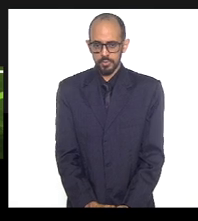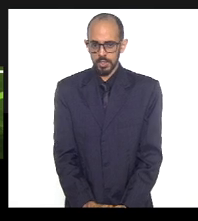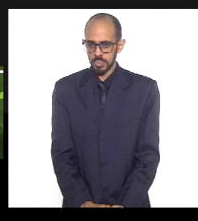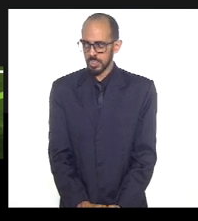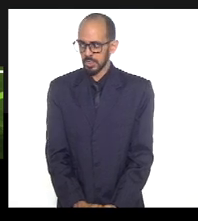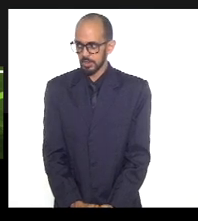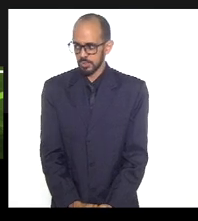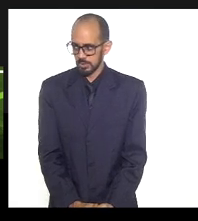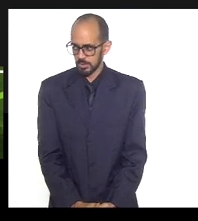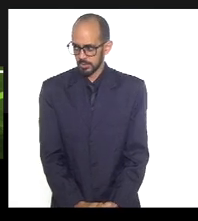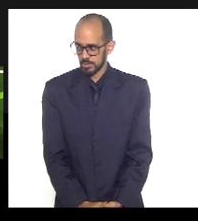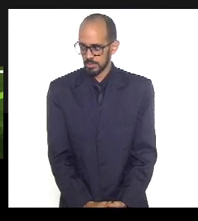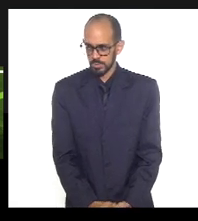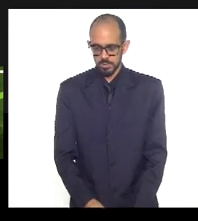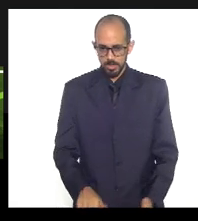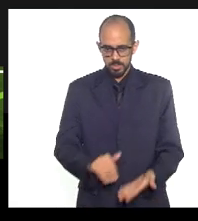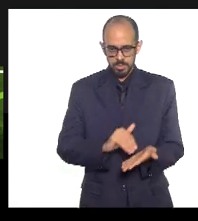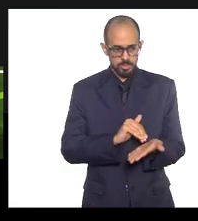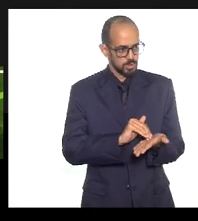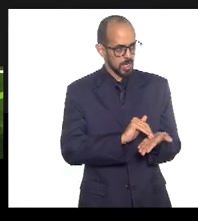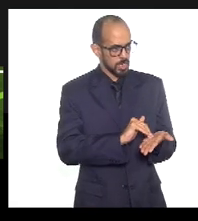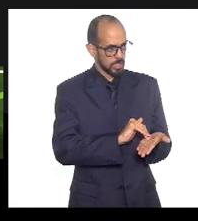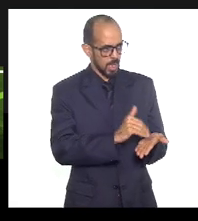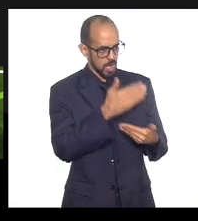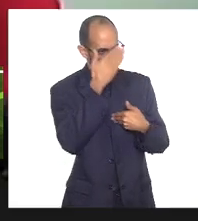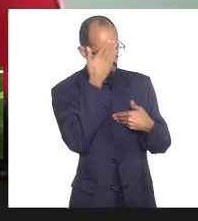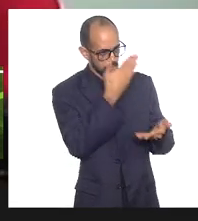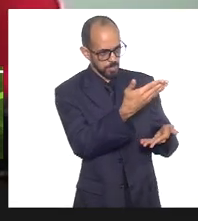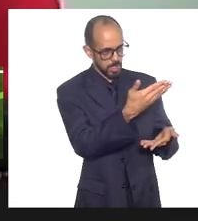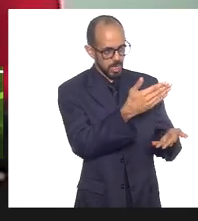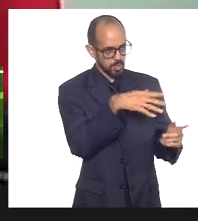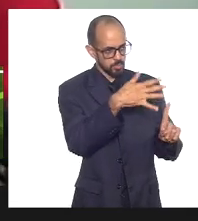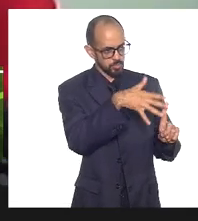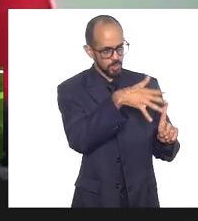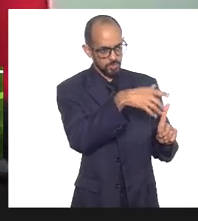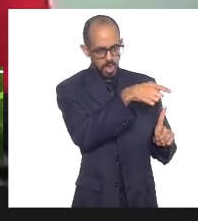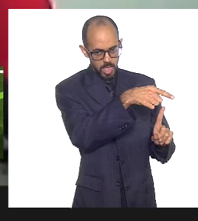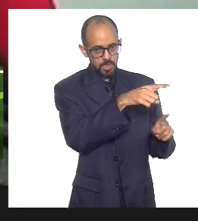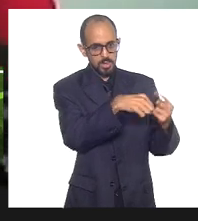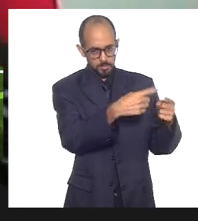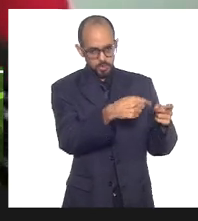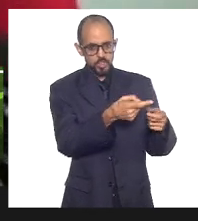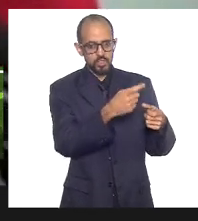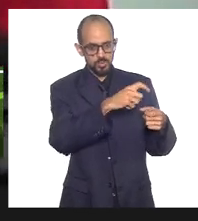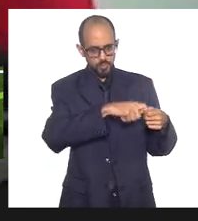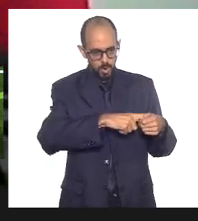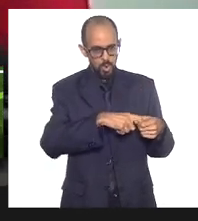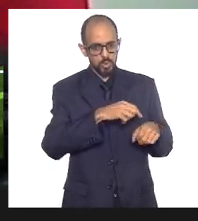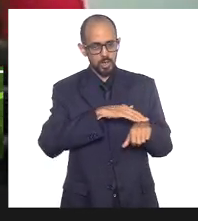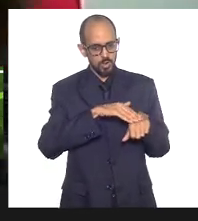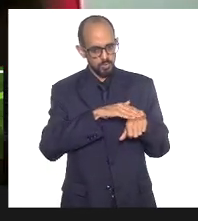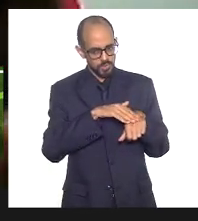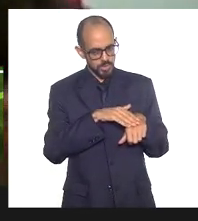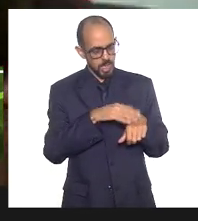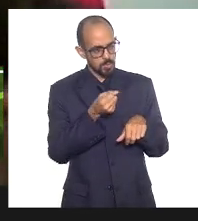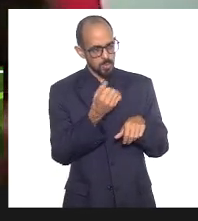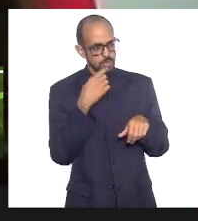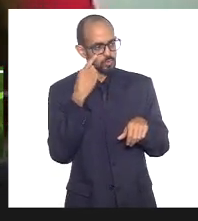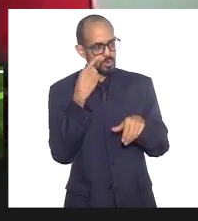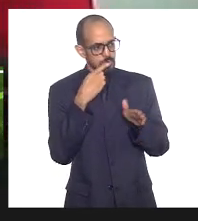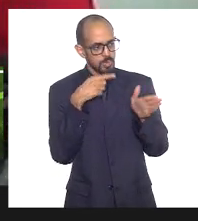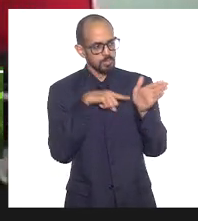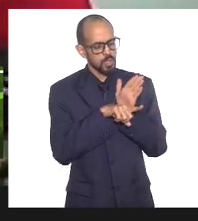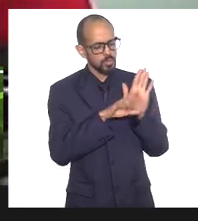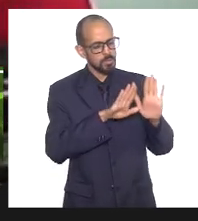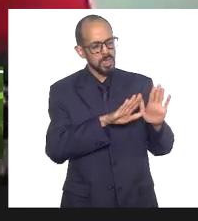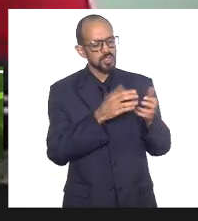Secretário, obrigada pela sua fala. Nós vamos voltar a conversar no momento das perguntas dos deputados. Mas